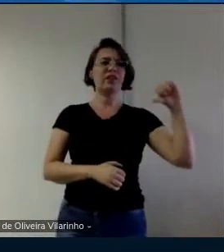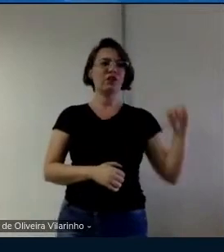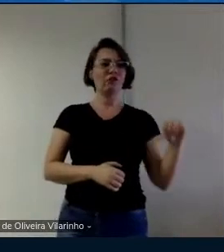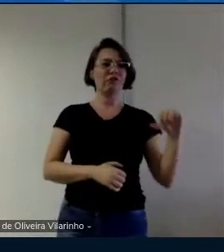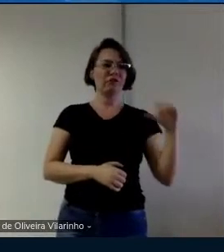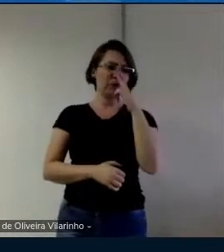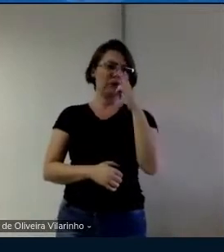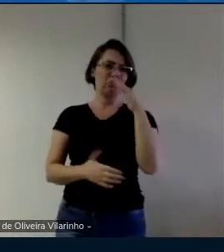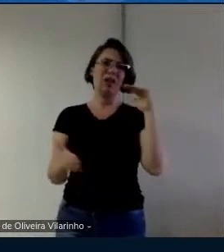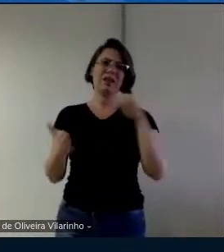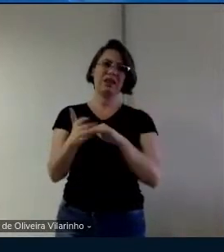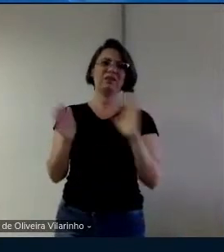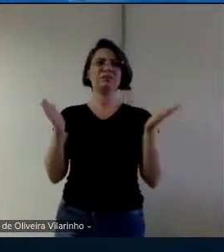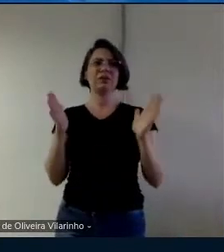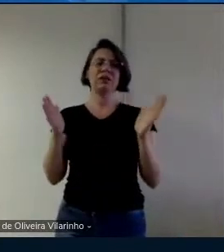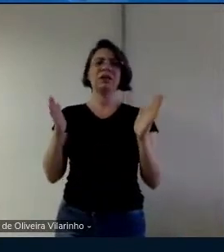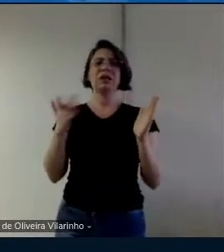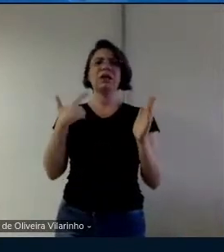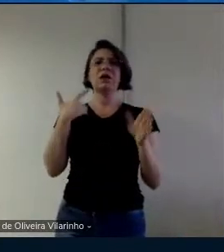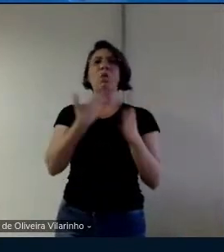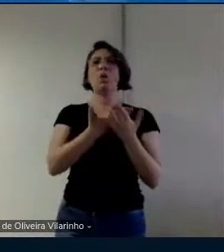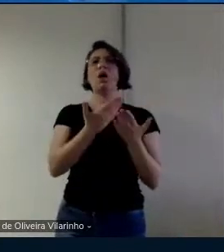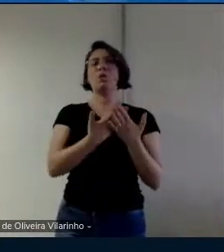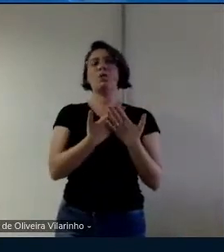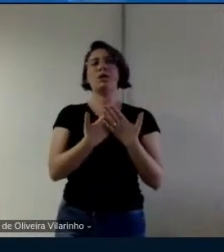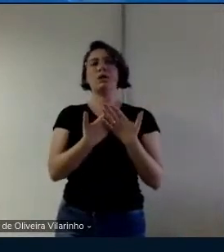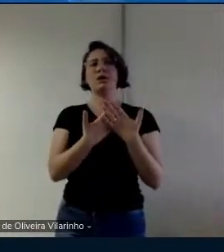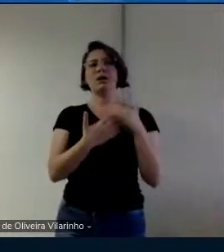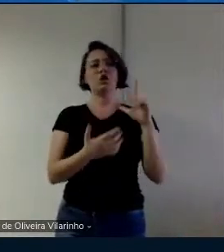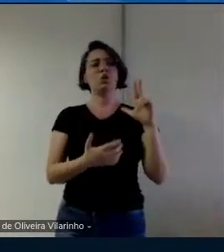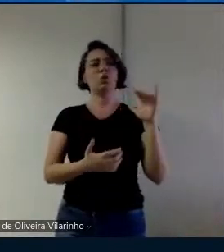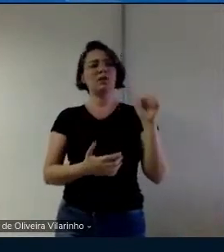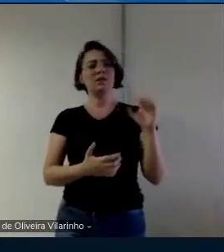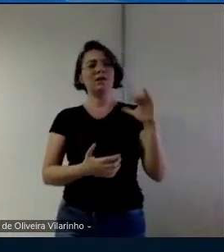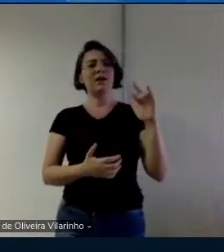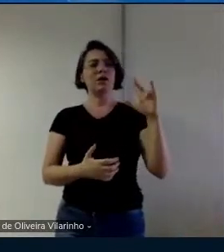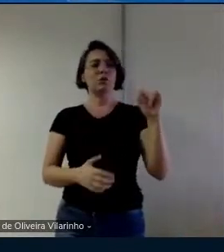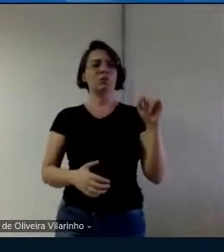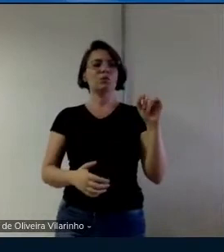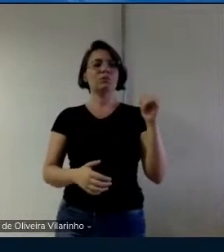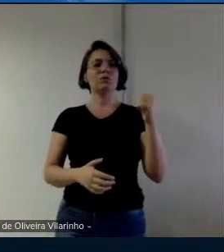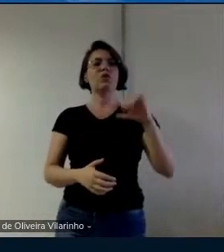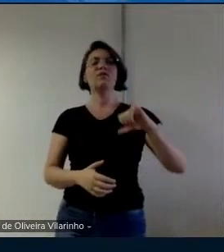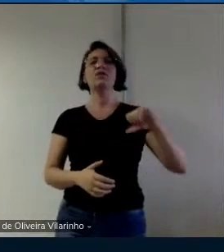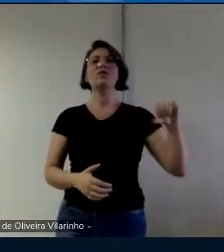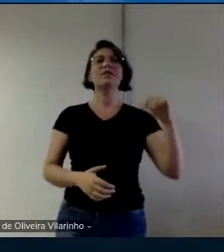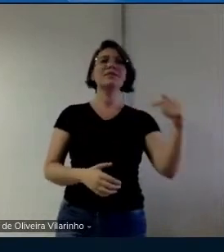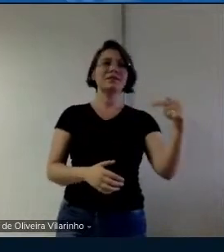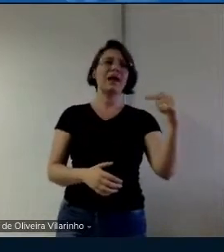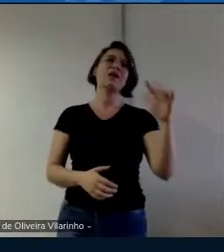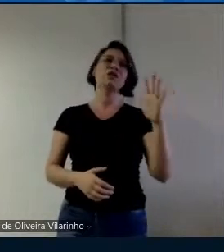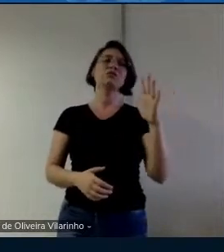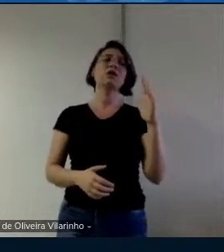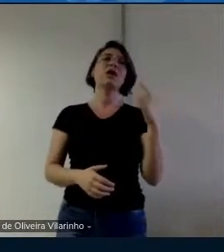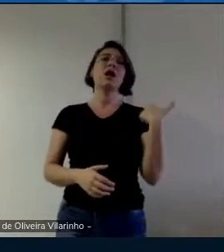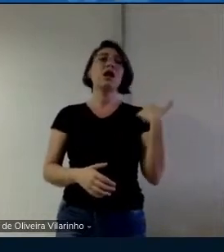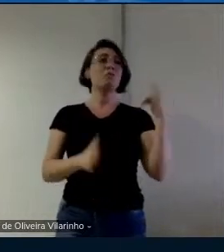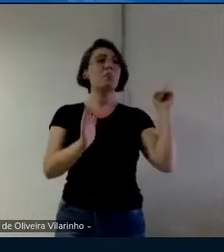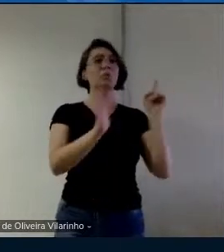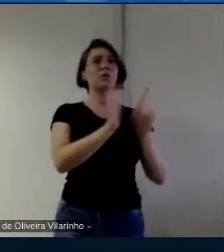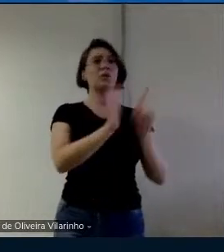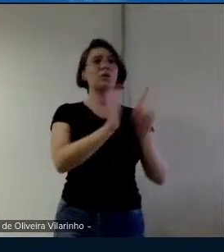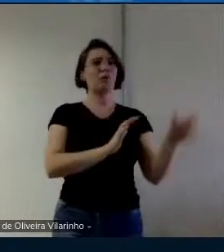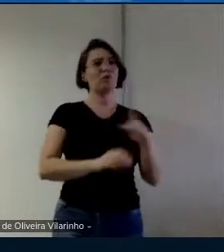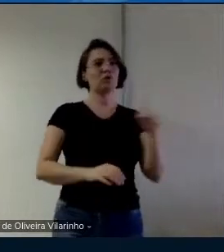99 eu tive aula com ele em 97 ou 98 não sei era uma questão que eu colocava pra